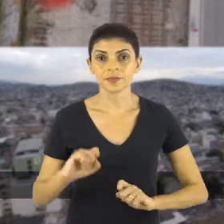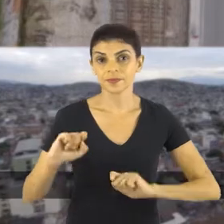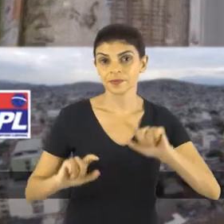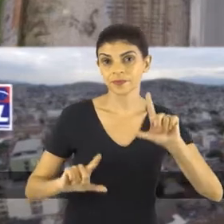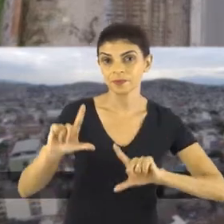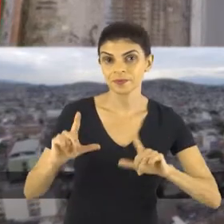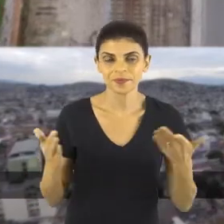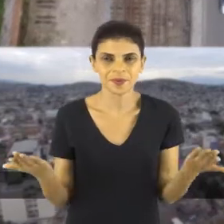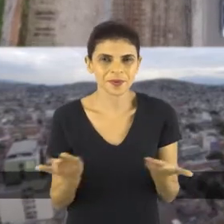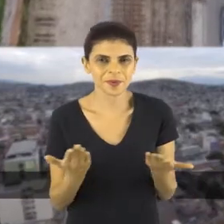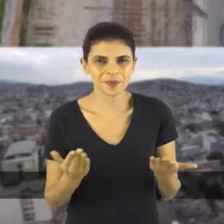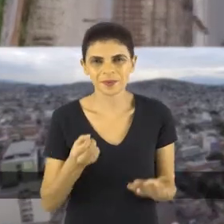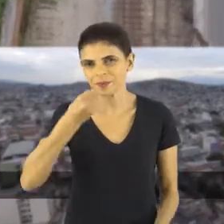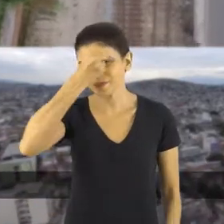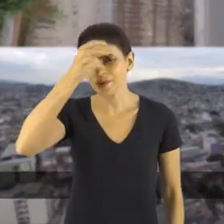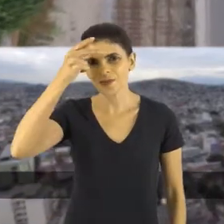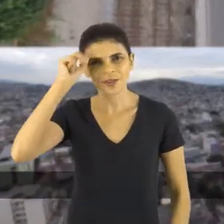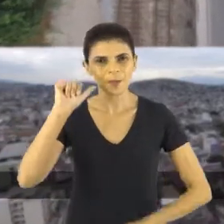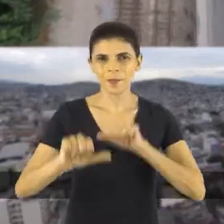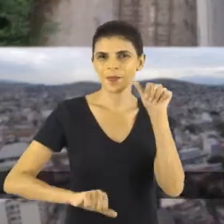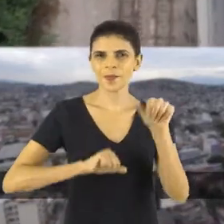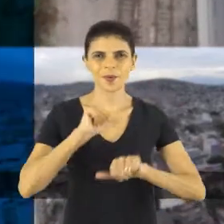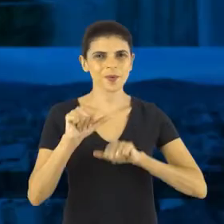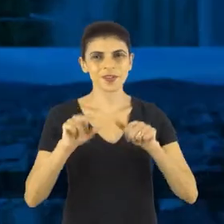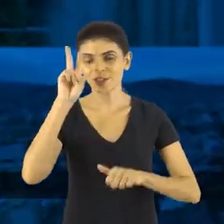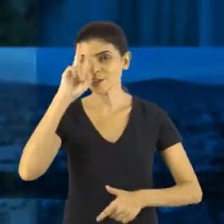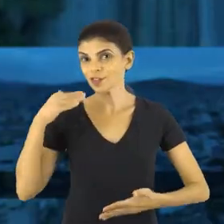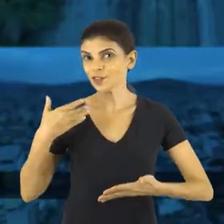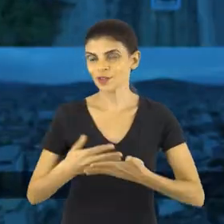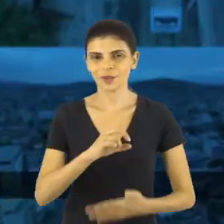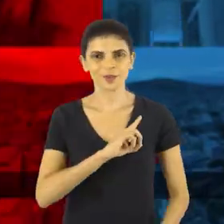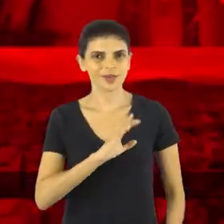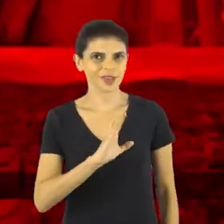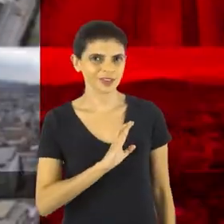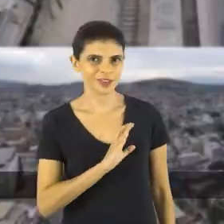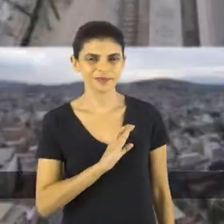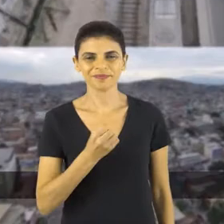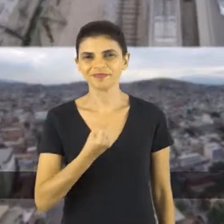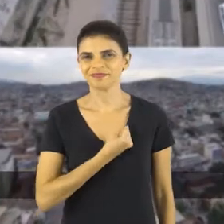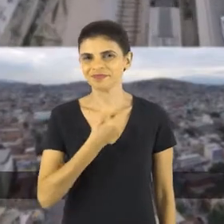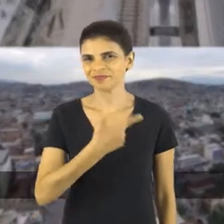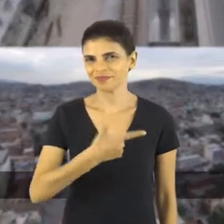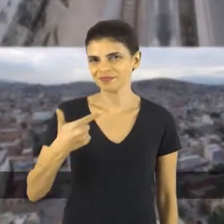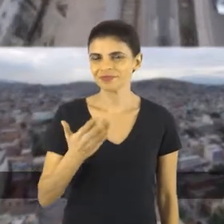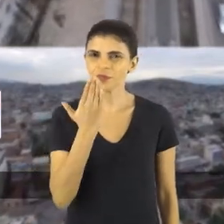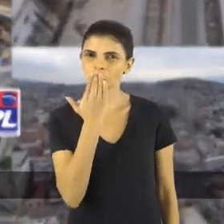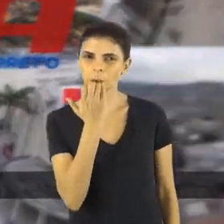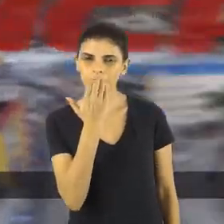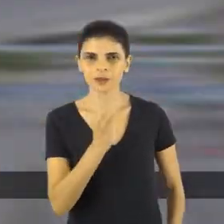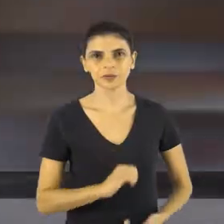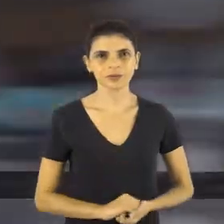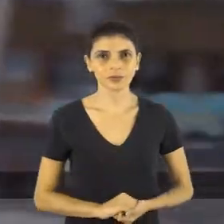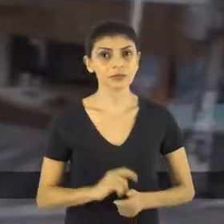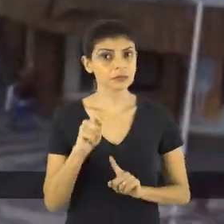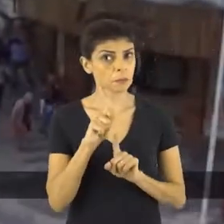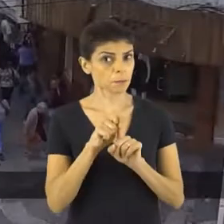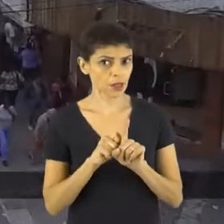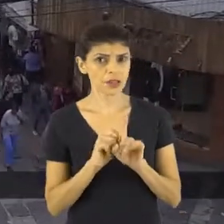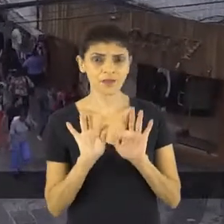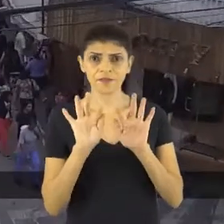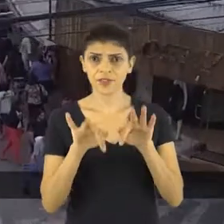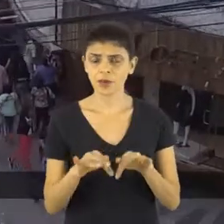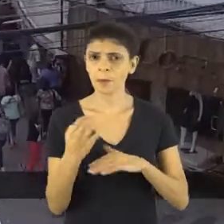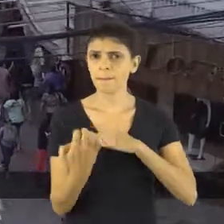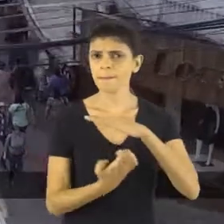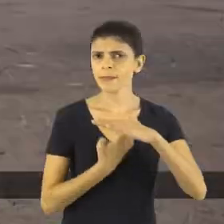No ar, o programa do prefeito que vai mudar a história de Duque de Caxias. Dica 22. No final desse